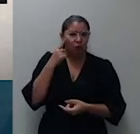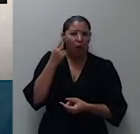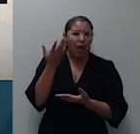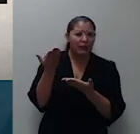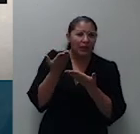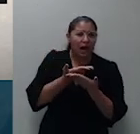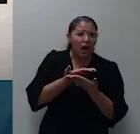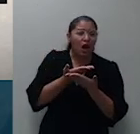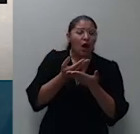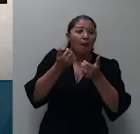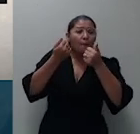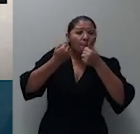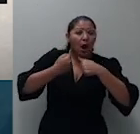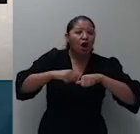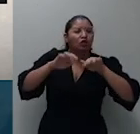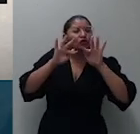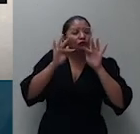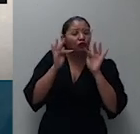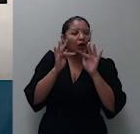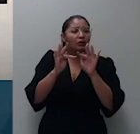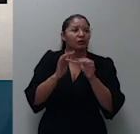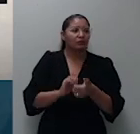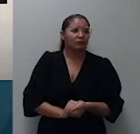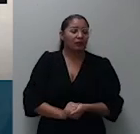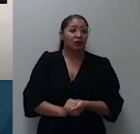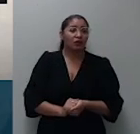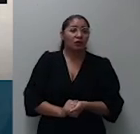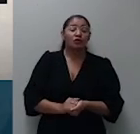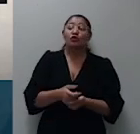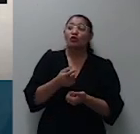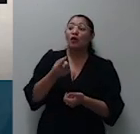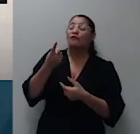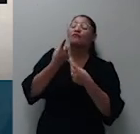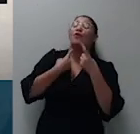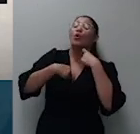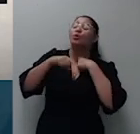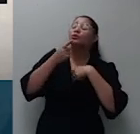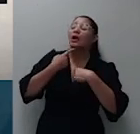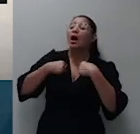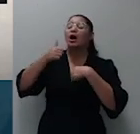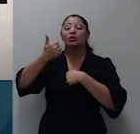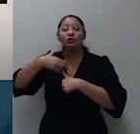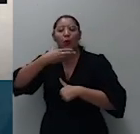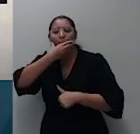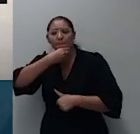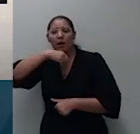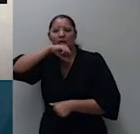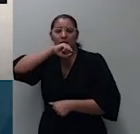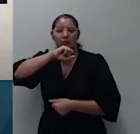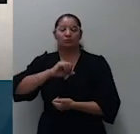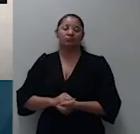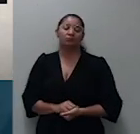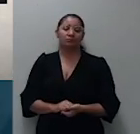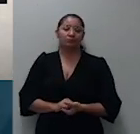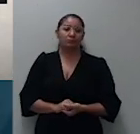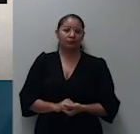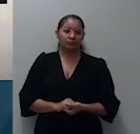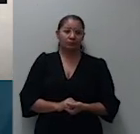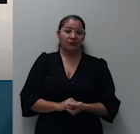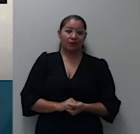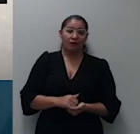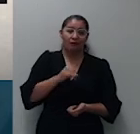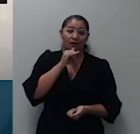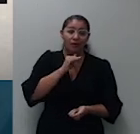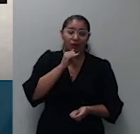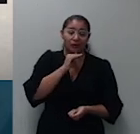no instrumento de vontade de última vontade do decujus assim ainda que ainda com a restrição da